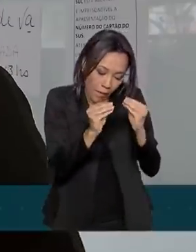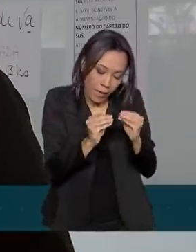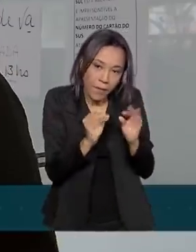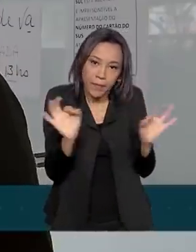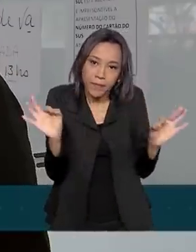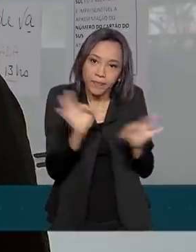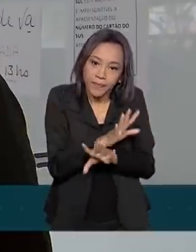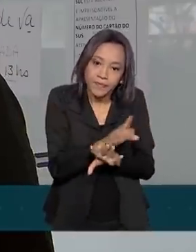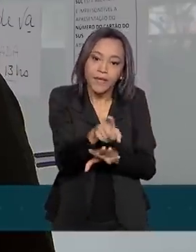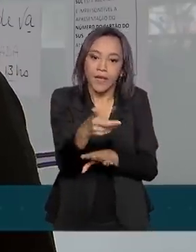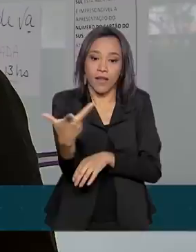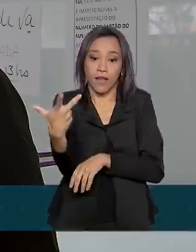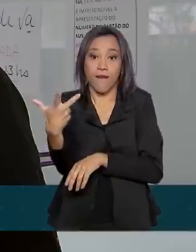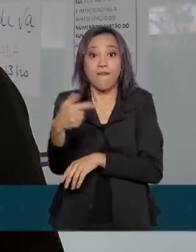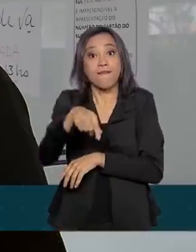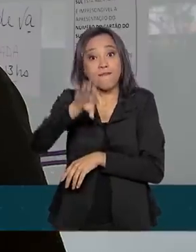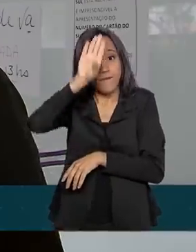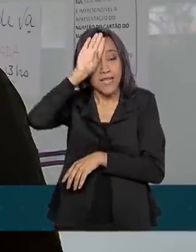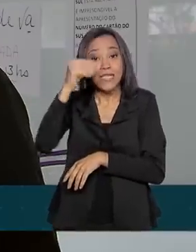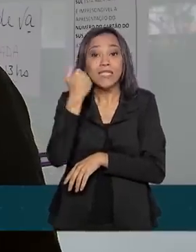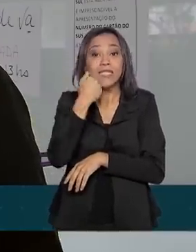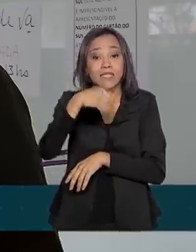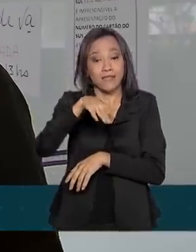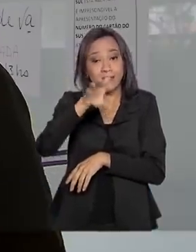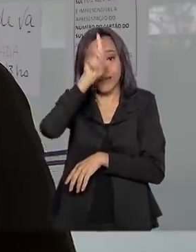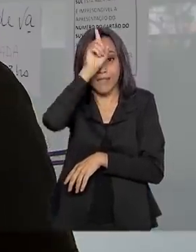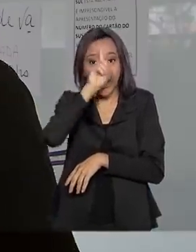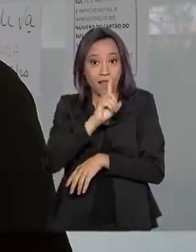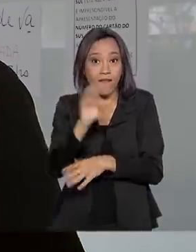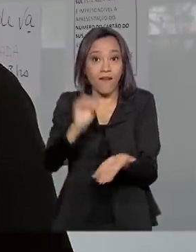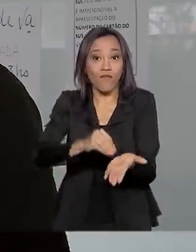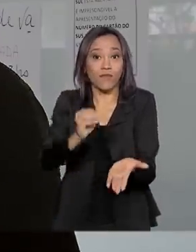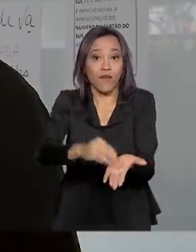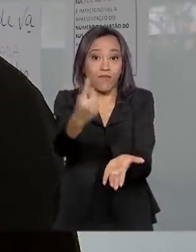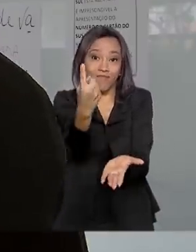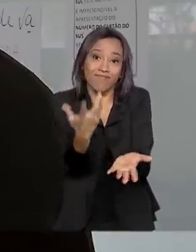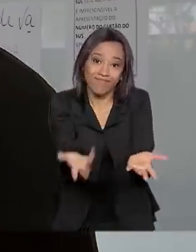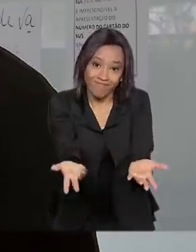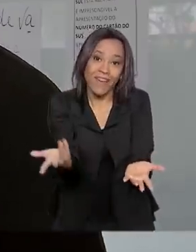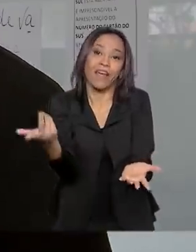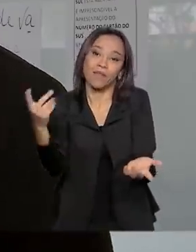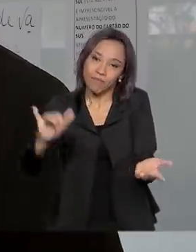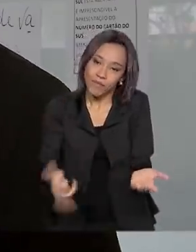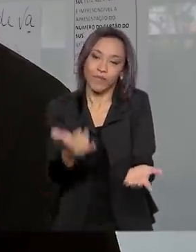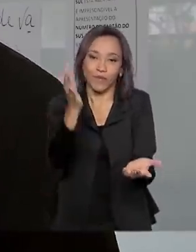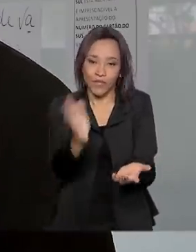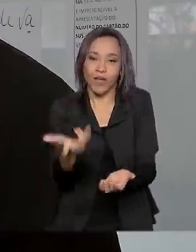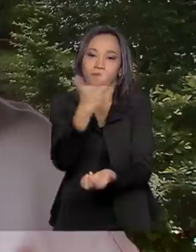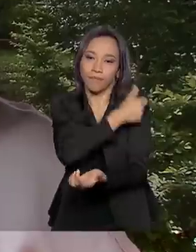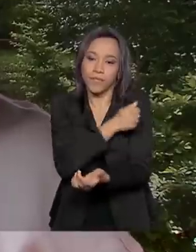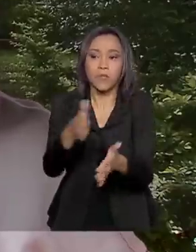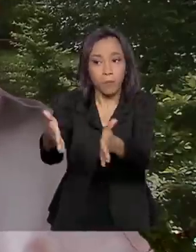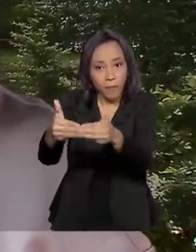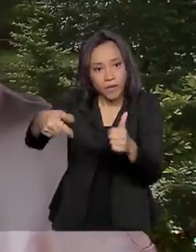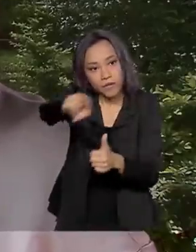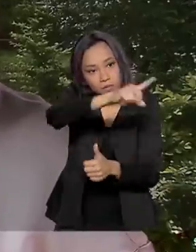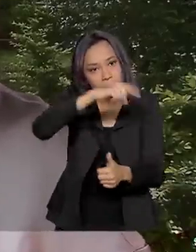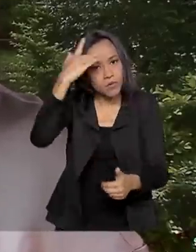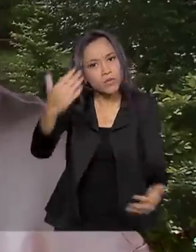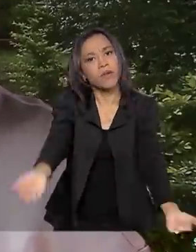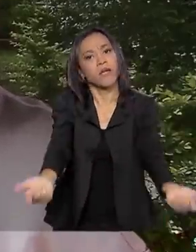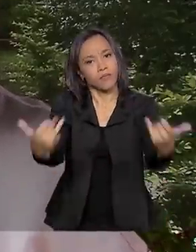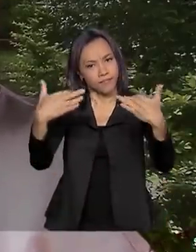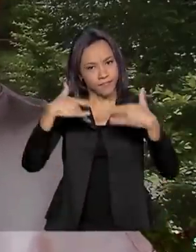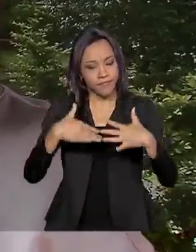fez uma vacina de febre amarela, que era a única que estava faltando. Então, eu recomendo fortemente que as pessoas façam o mesmo. A campanha é um